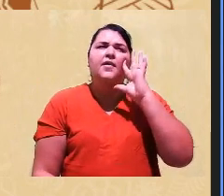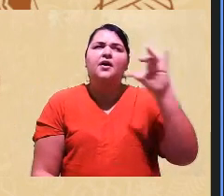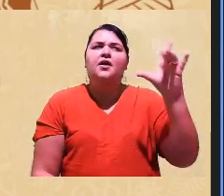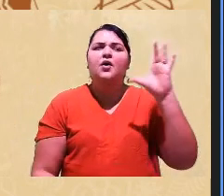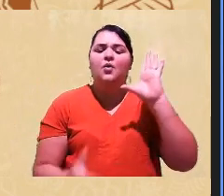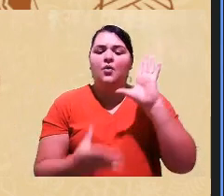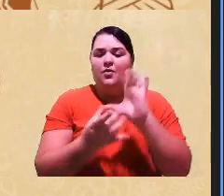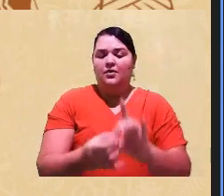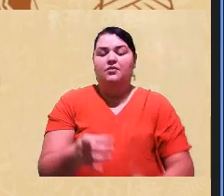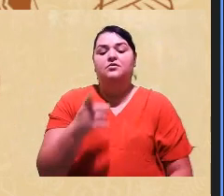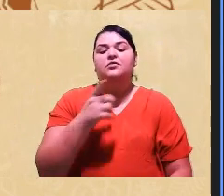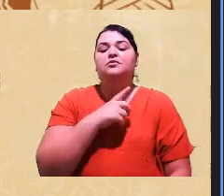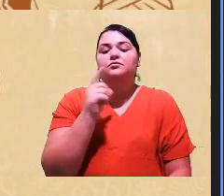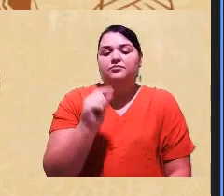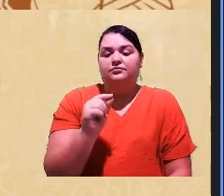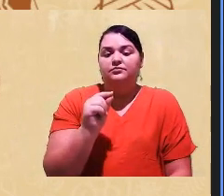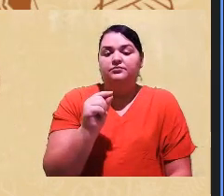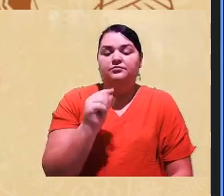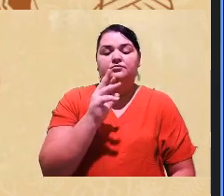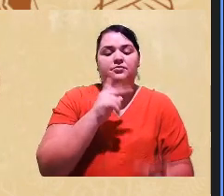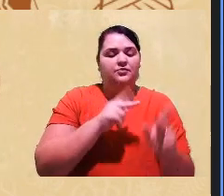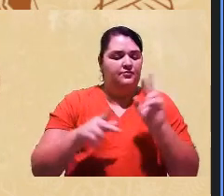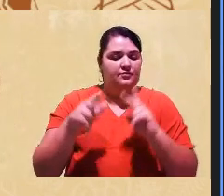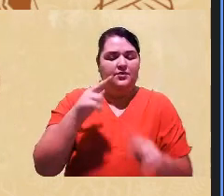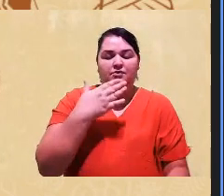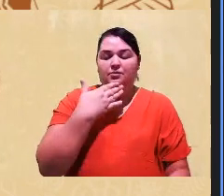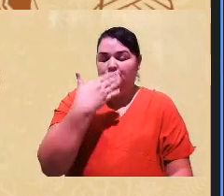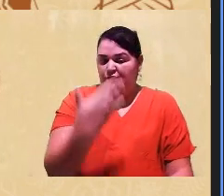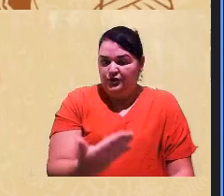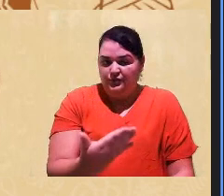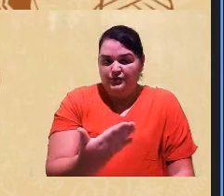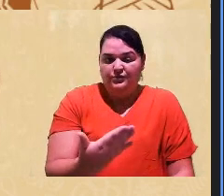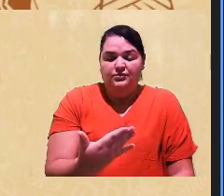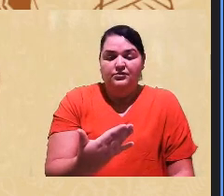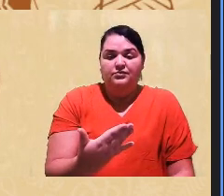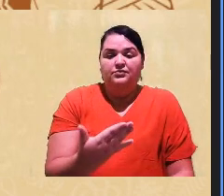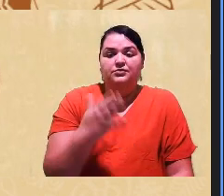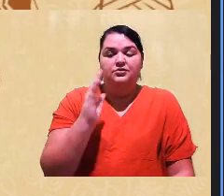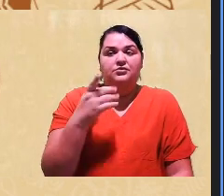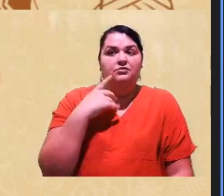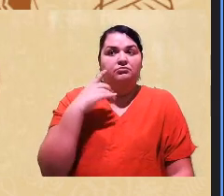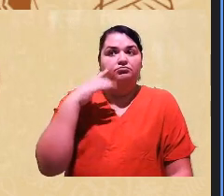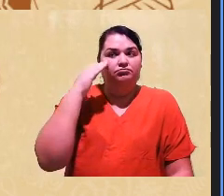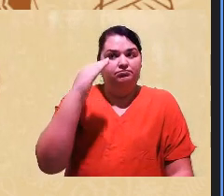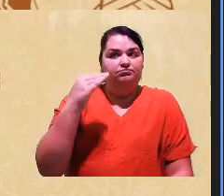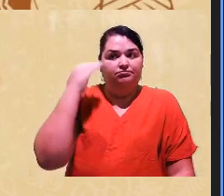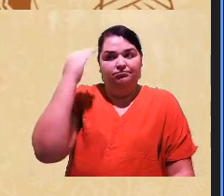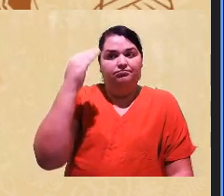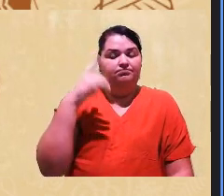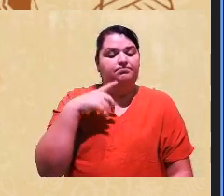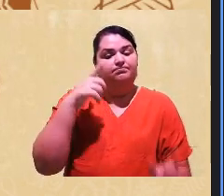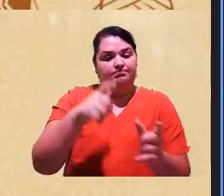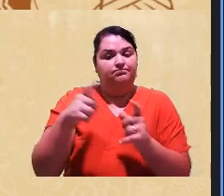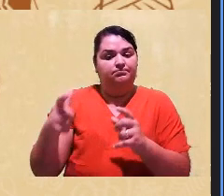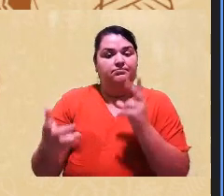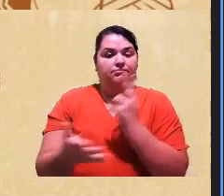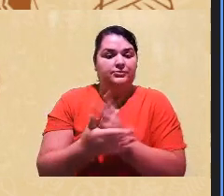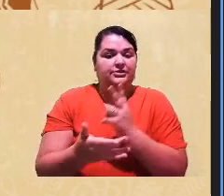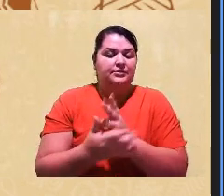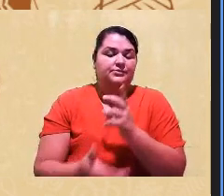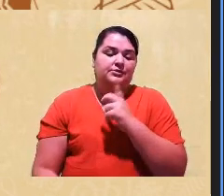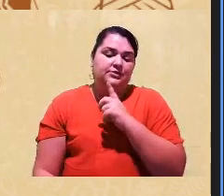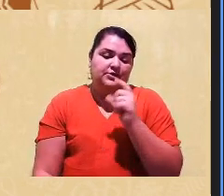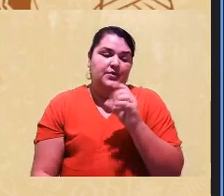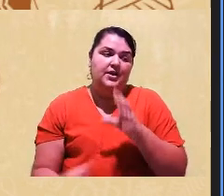aldeamento. Mas por vários motivos a gente sai das nossas aldeias e vamos para os